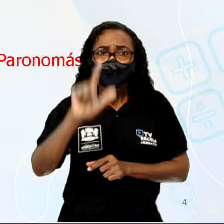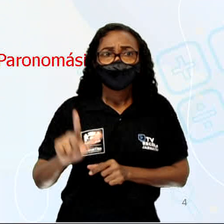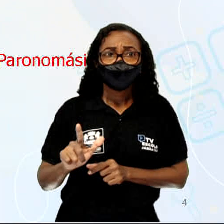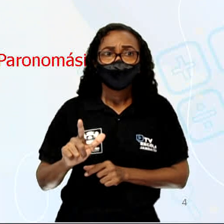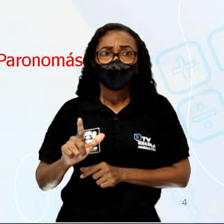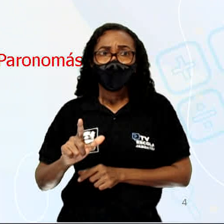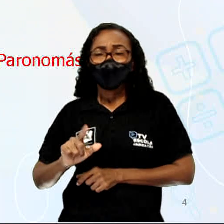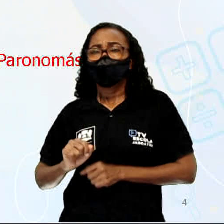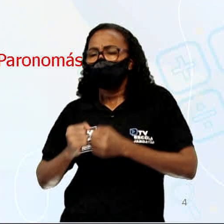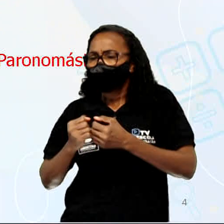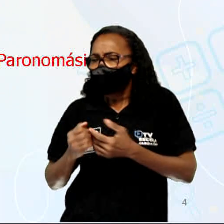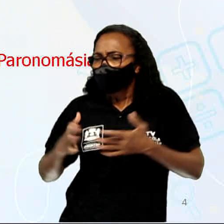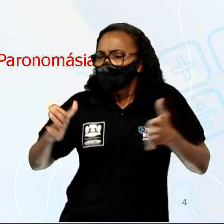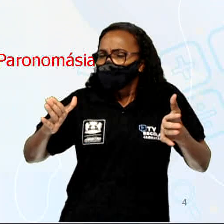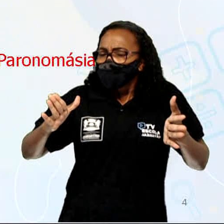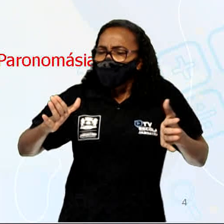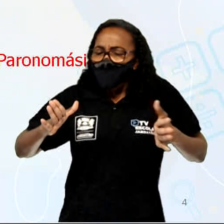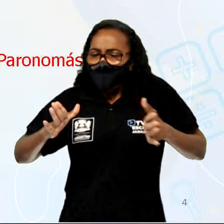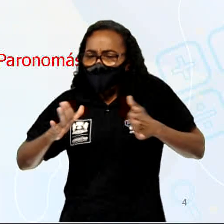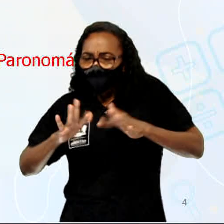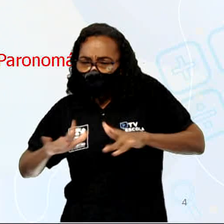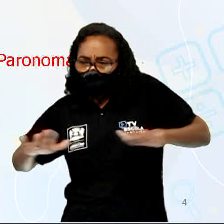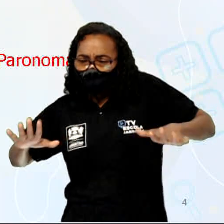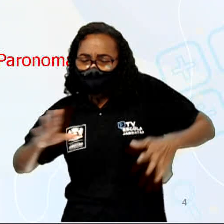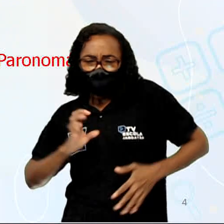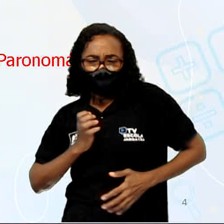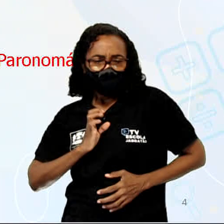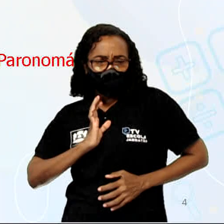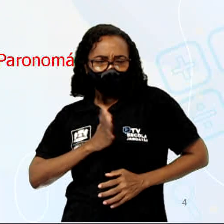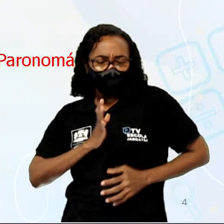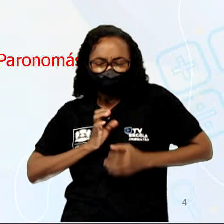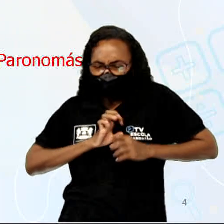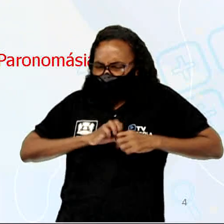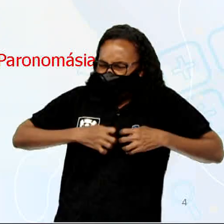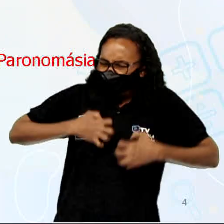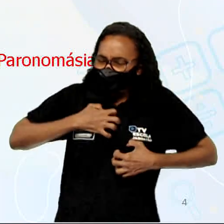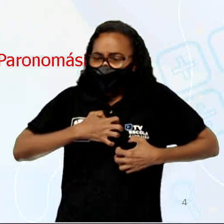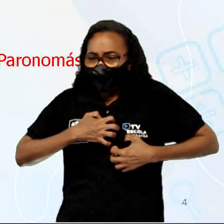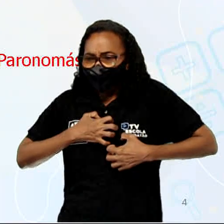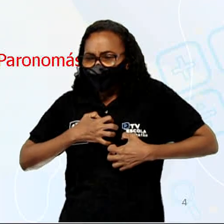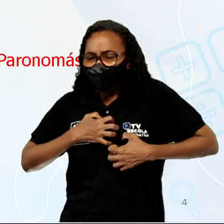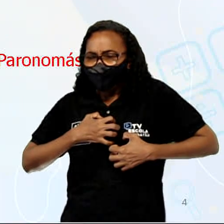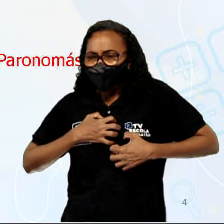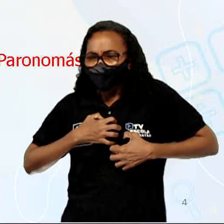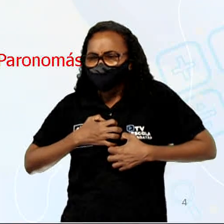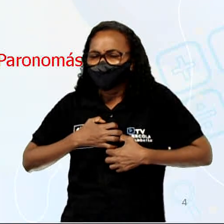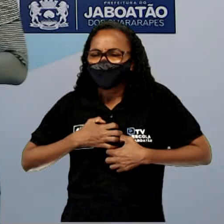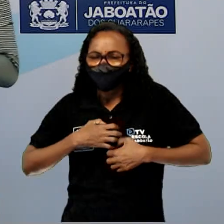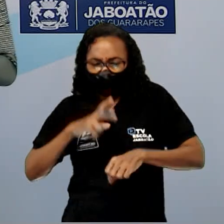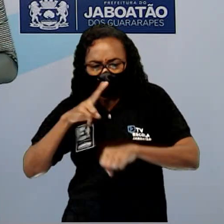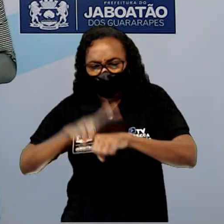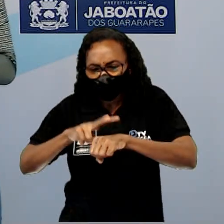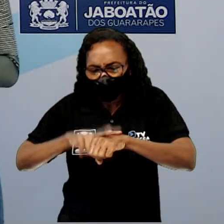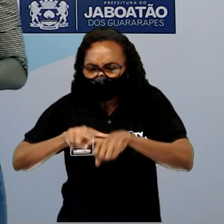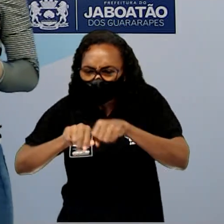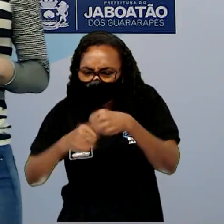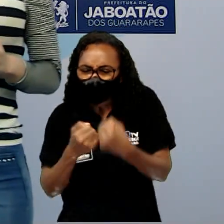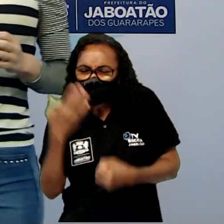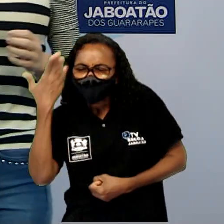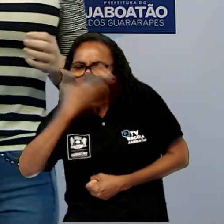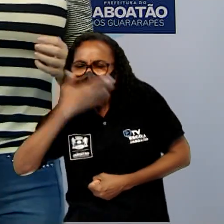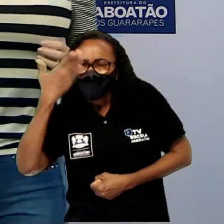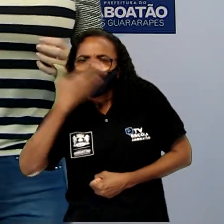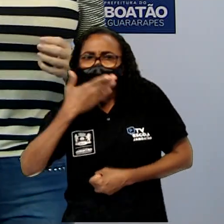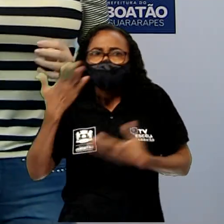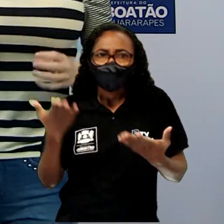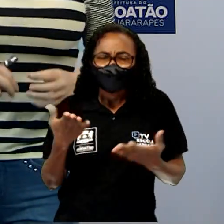agitado, e também a parte que diz assim, seus cargos de vidro e me cega. Vocês estão vendo que na setinha diz